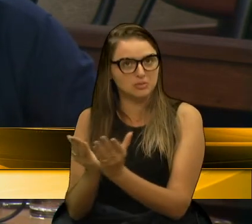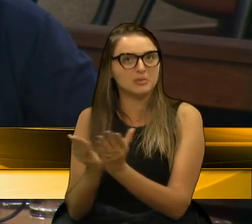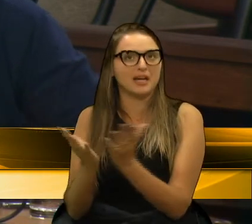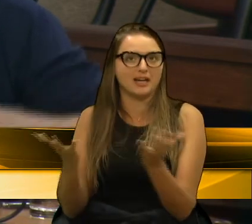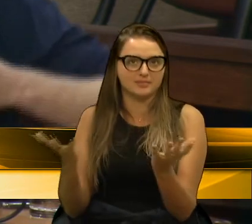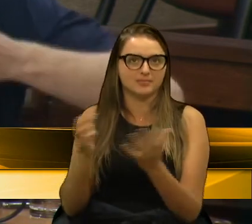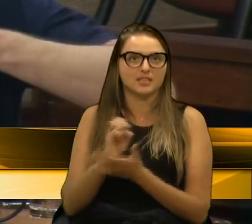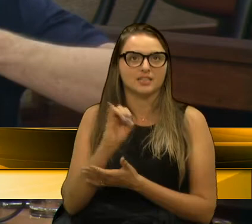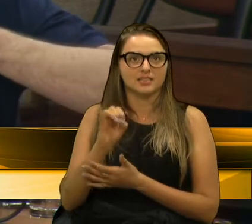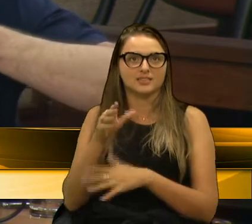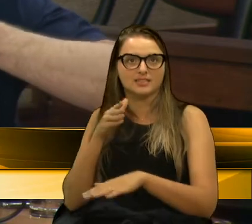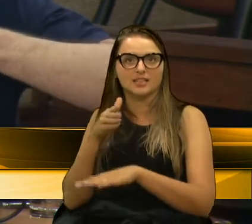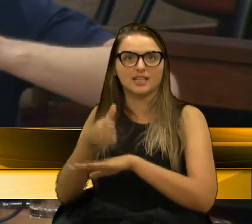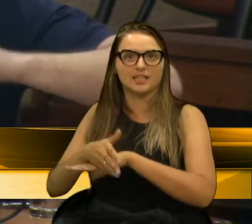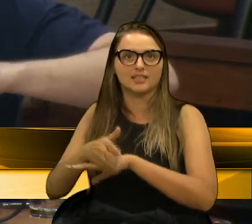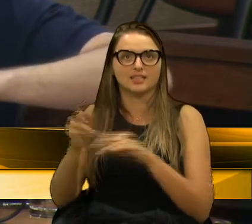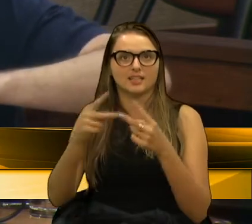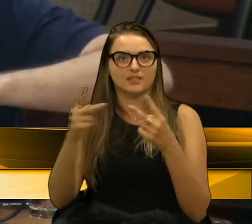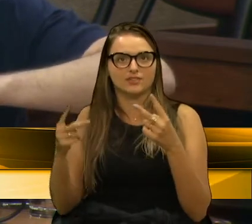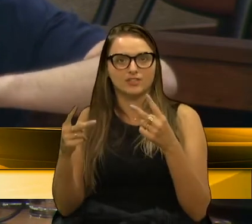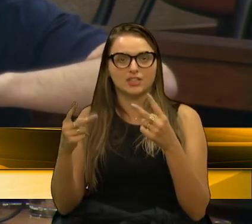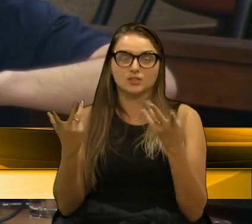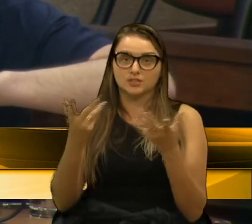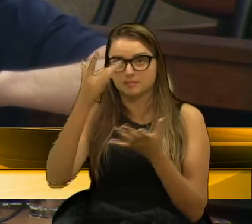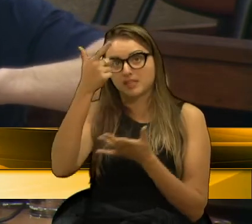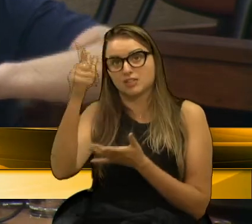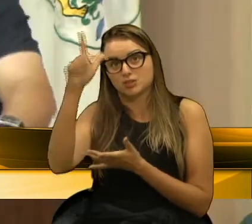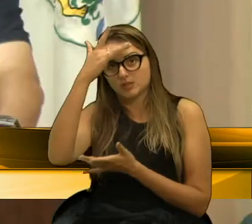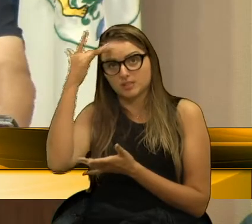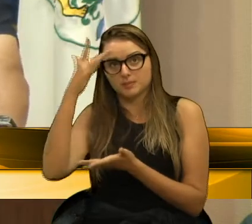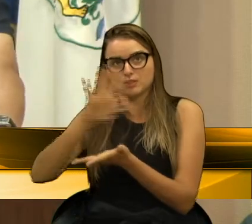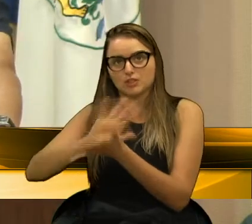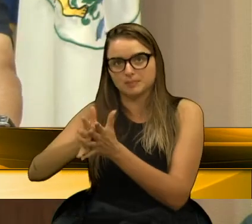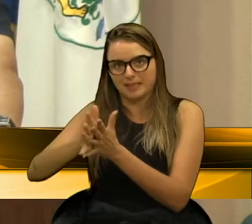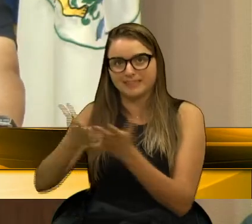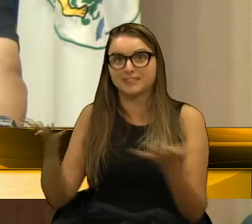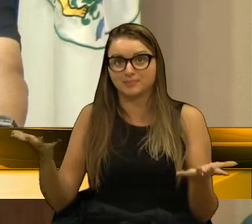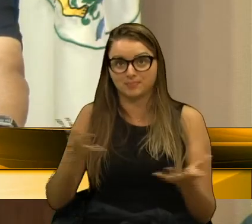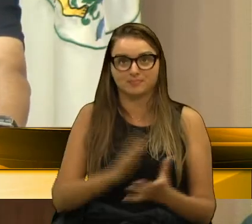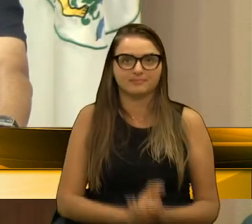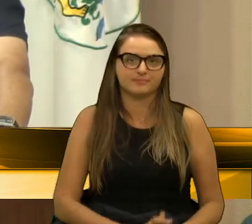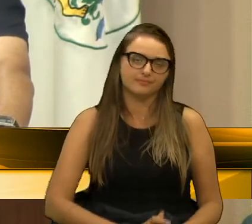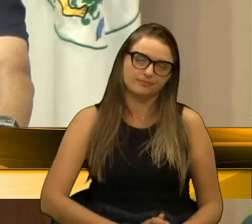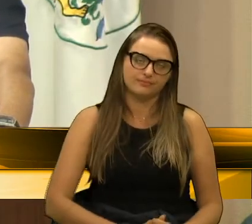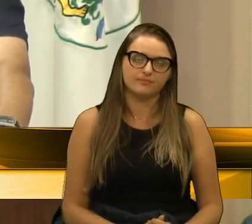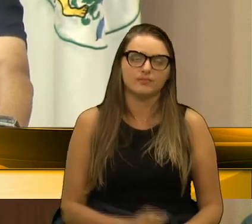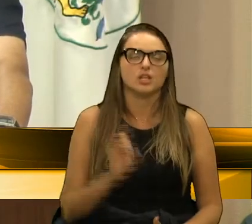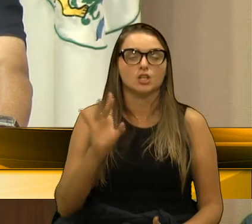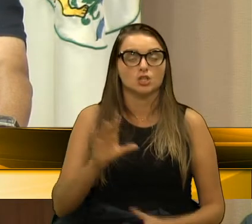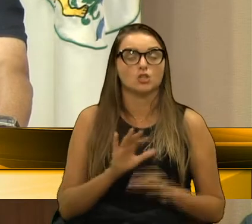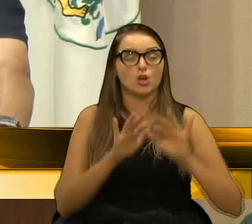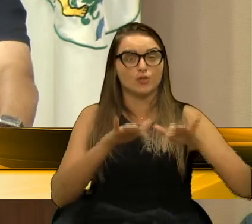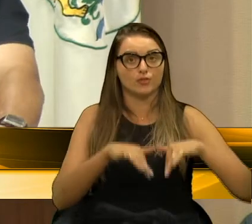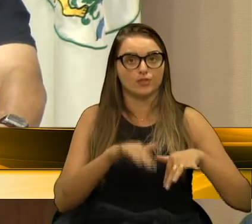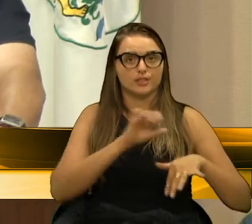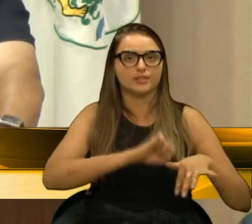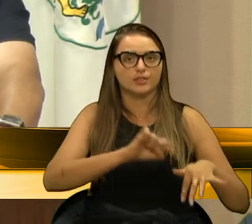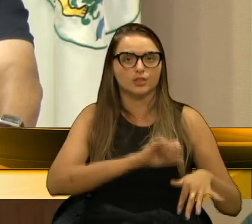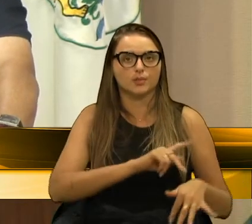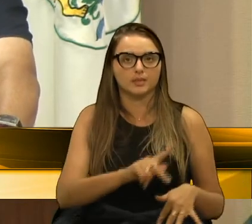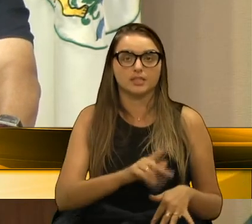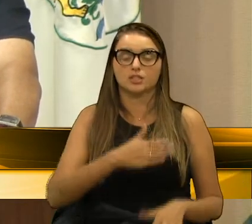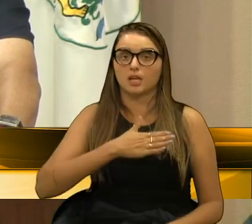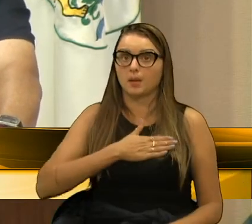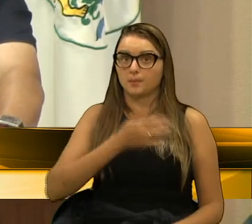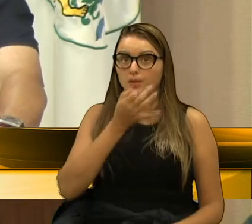se entrar alguém tiver vírus lá, é fuzilado. Obrigado, vereador Fontenel. Então, só para concluir, presidente, deixando bem claro a minha